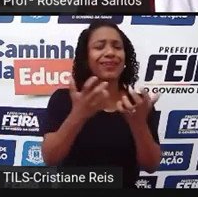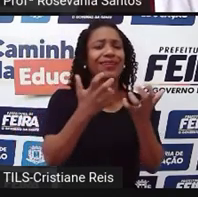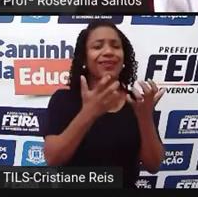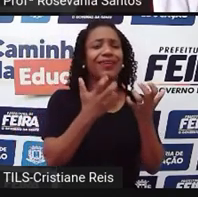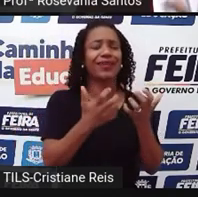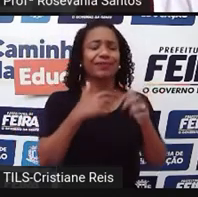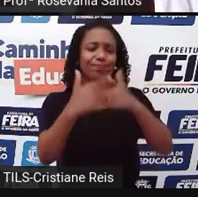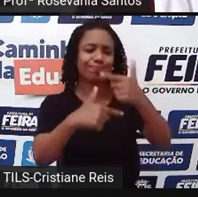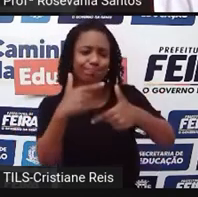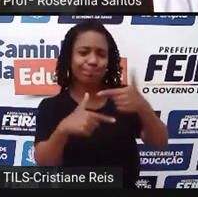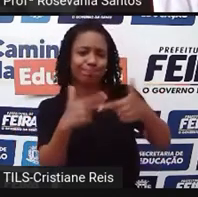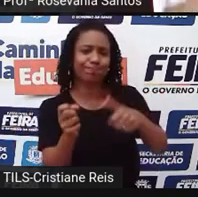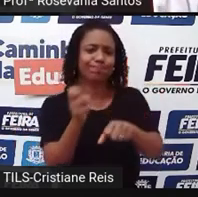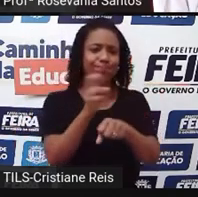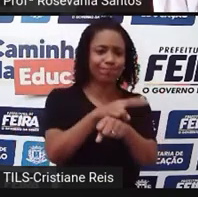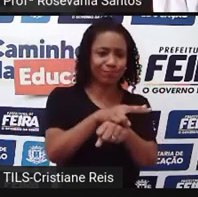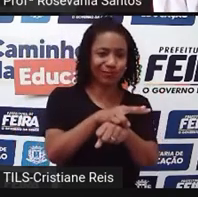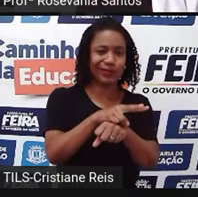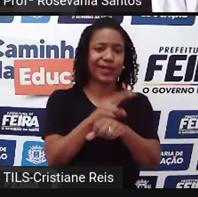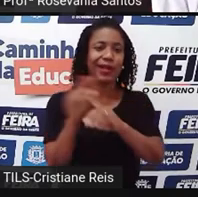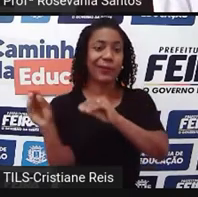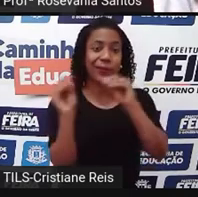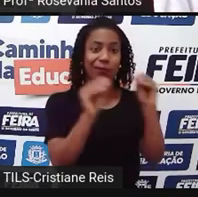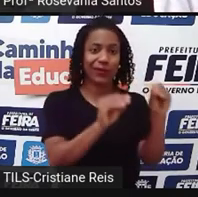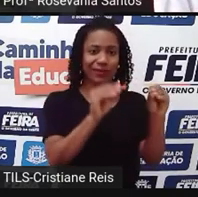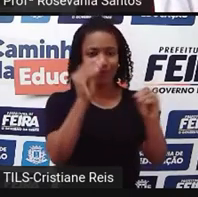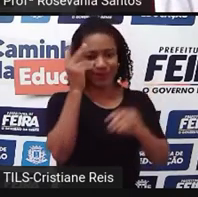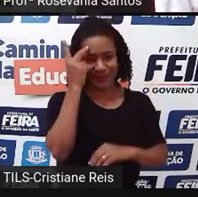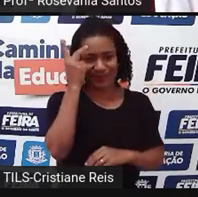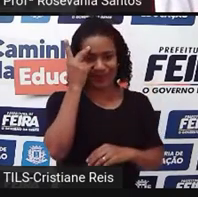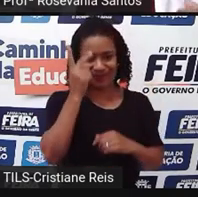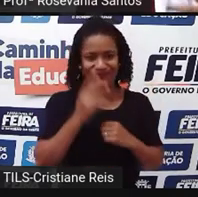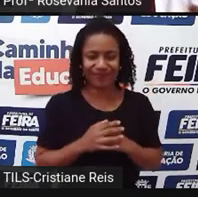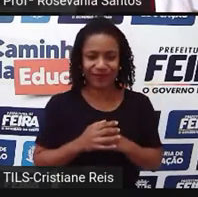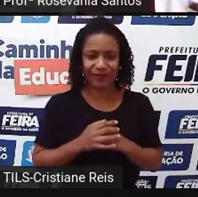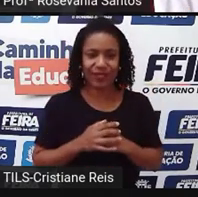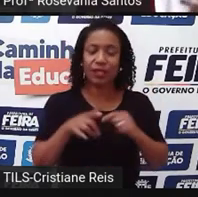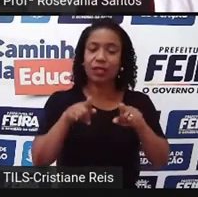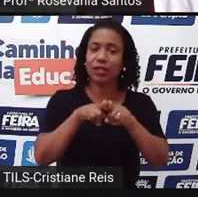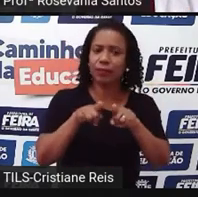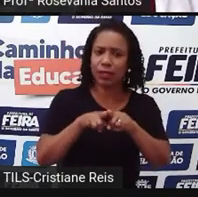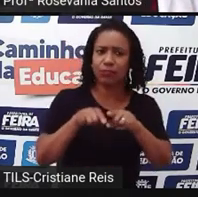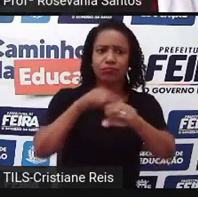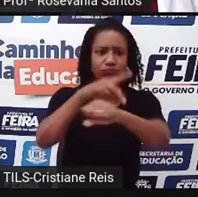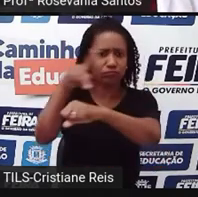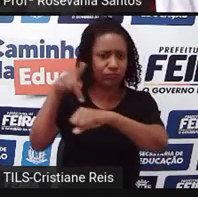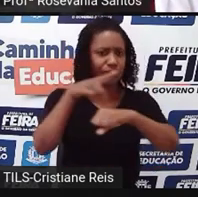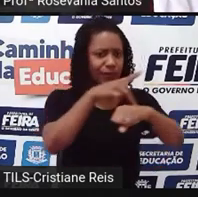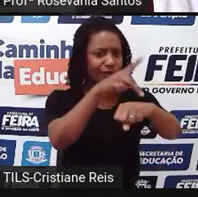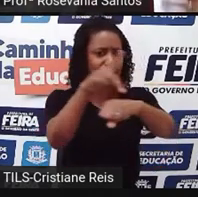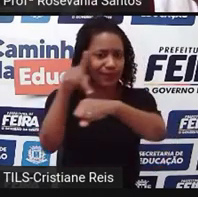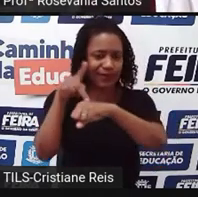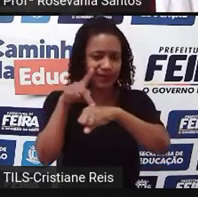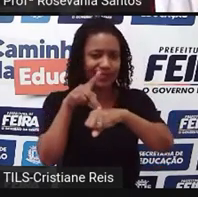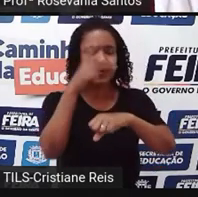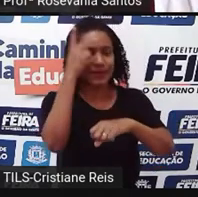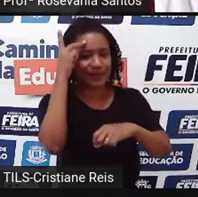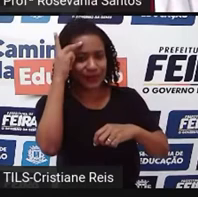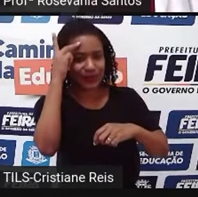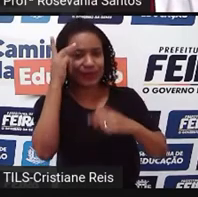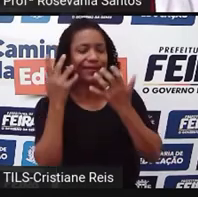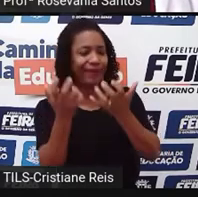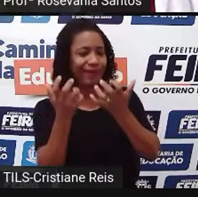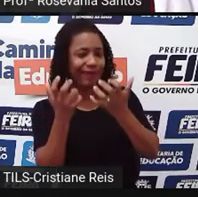E também ela recebe gente do mundo todo, vamos dizer assim, uma das poucas regiões que tem bairros